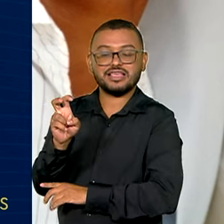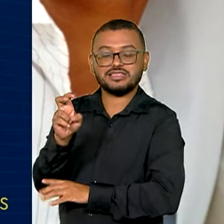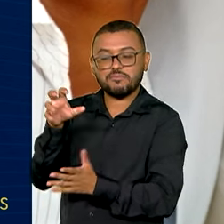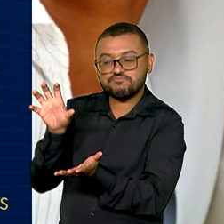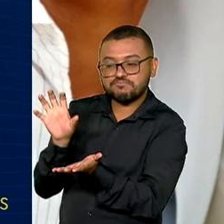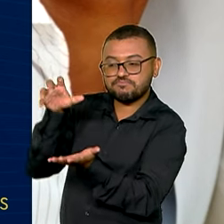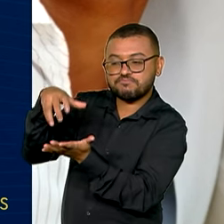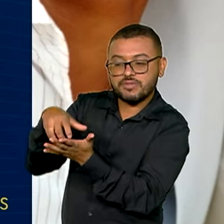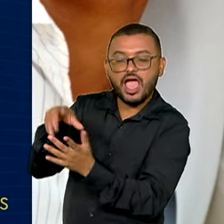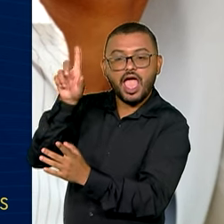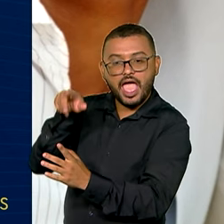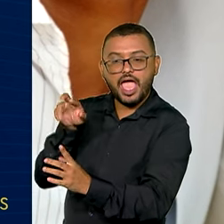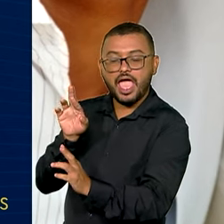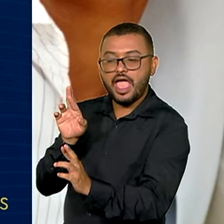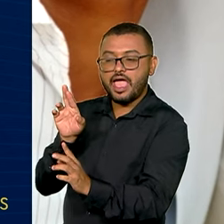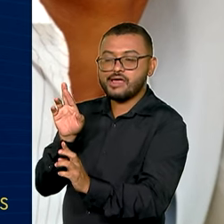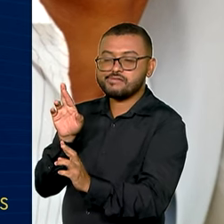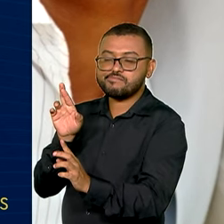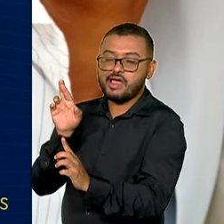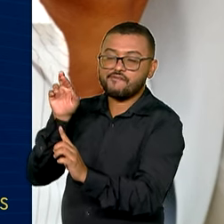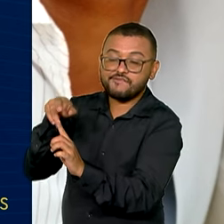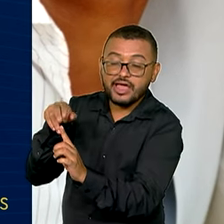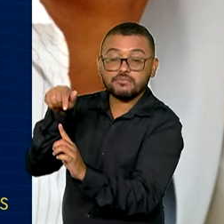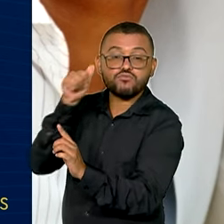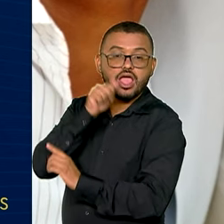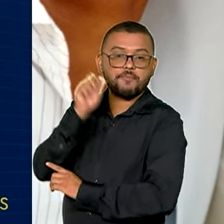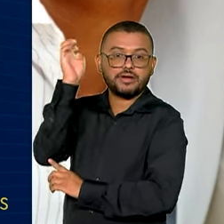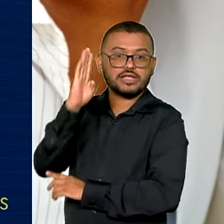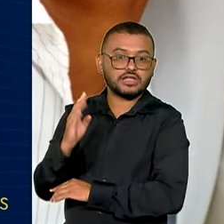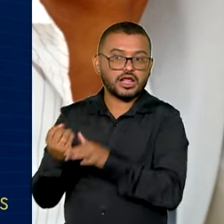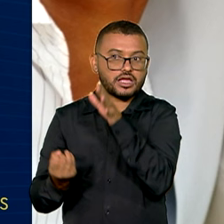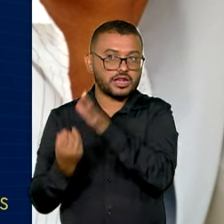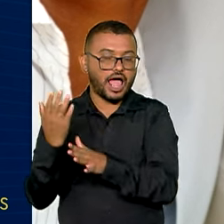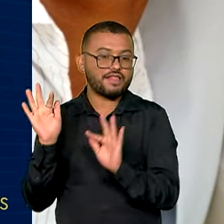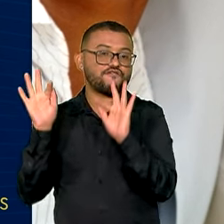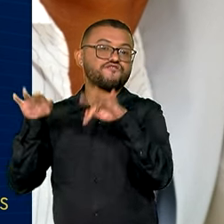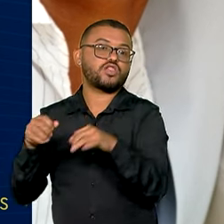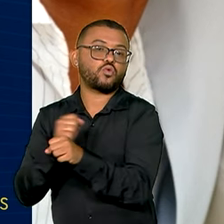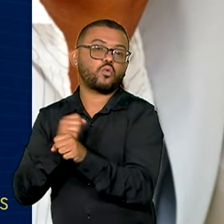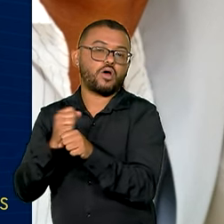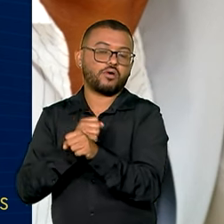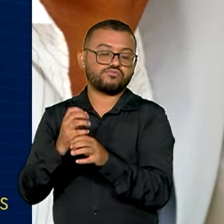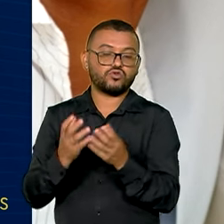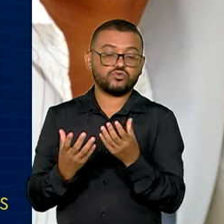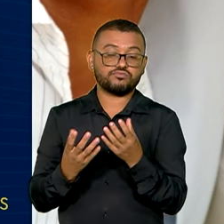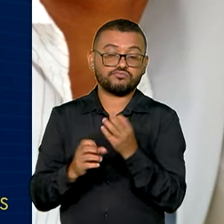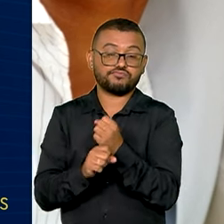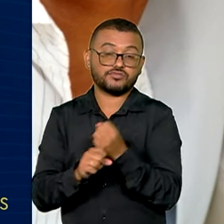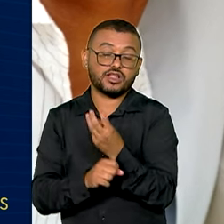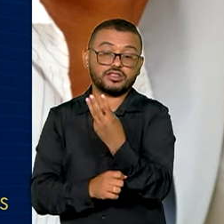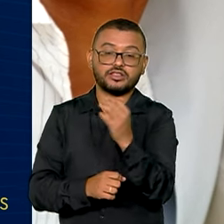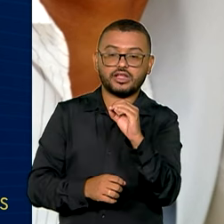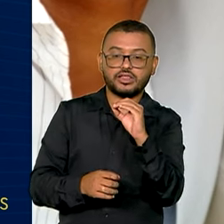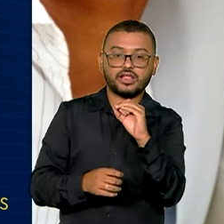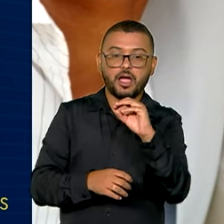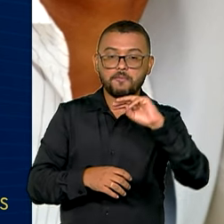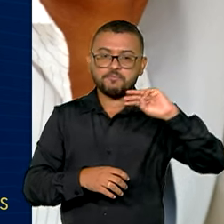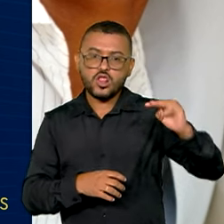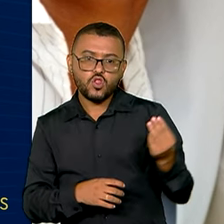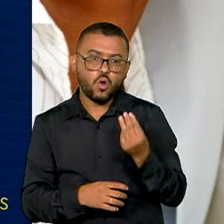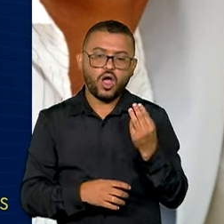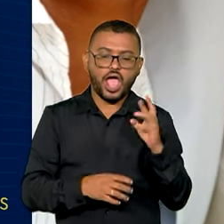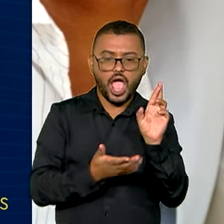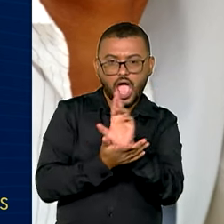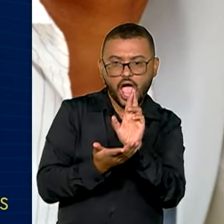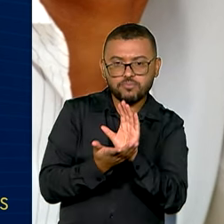centros de referência da mulher brasileira até o fim do ano. 30 milhões de reais para o programa